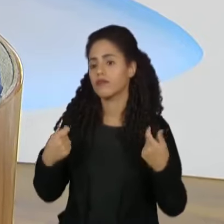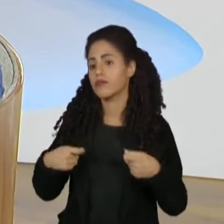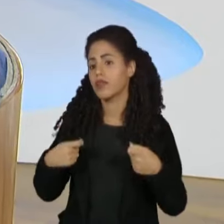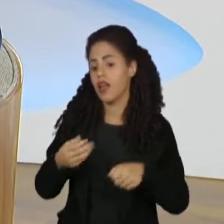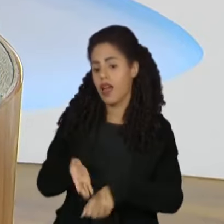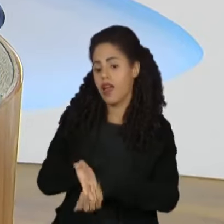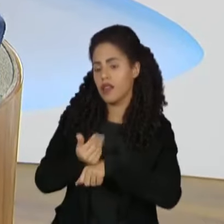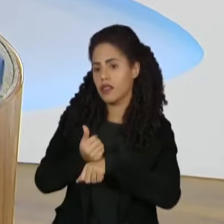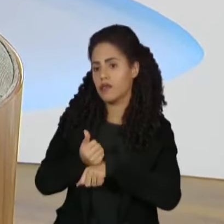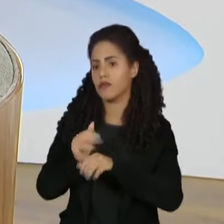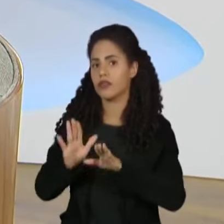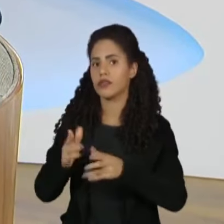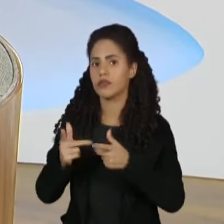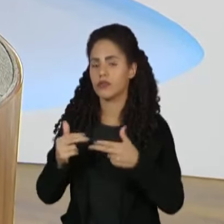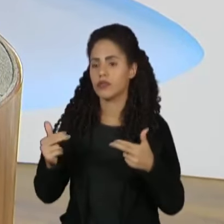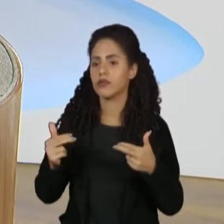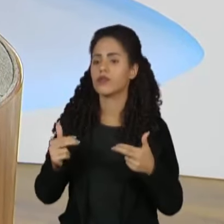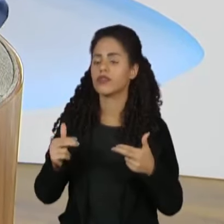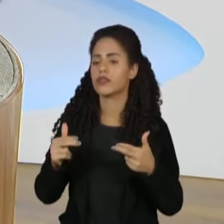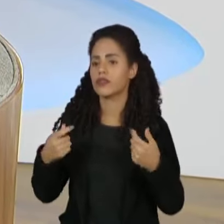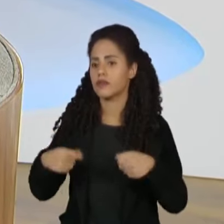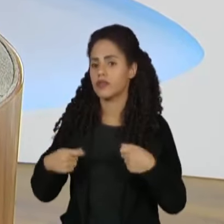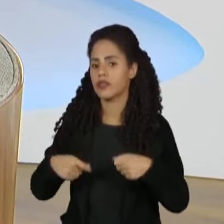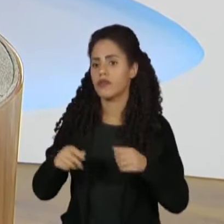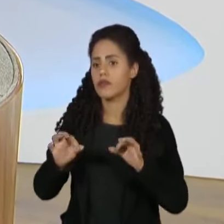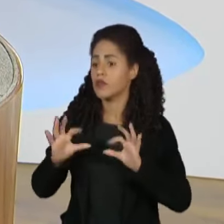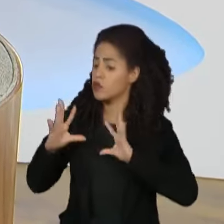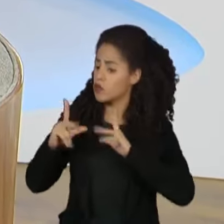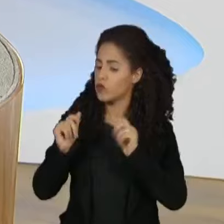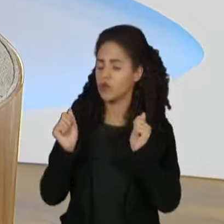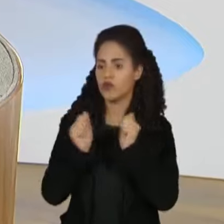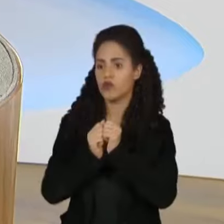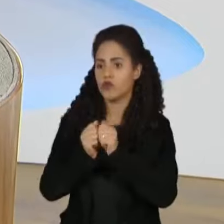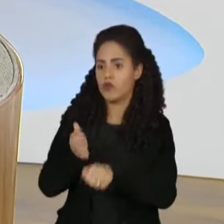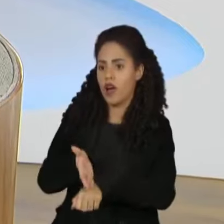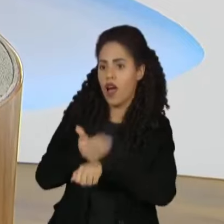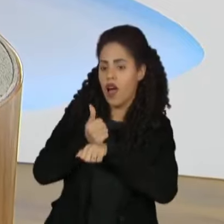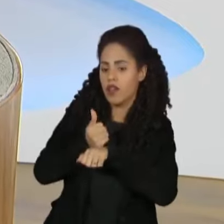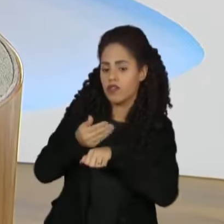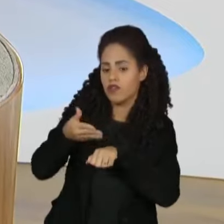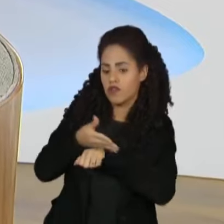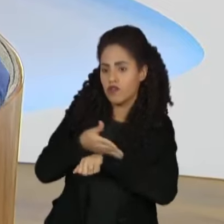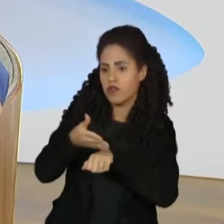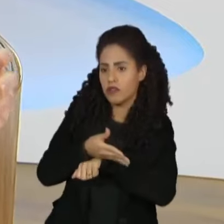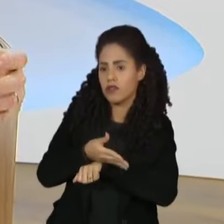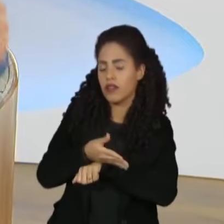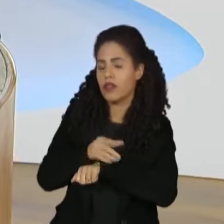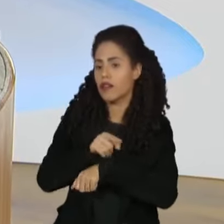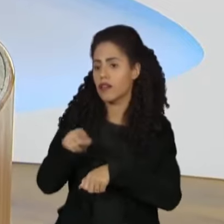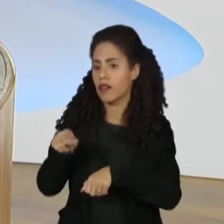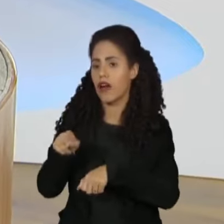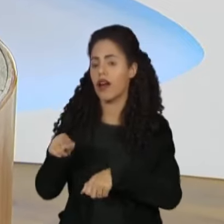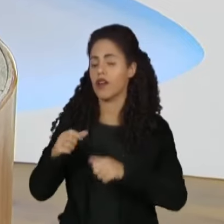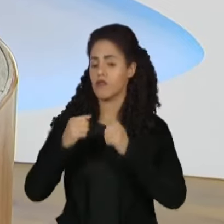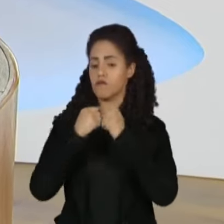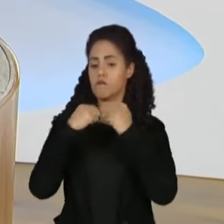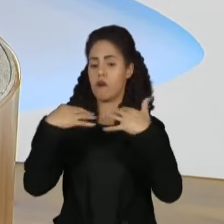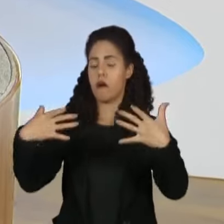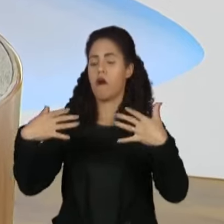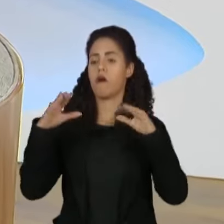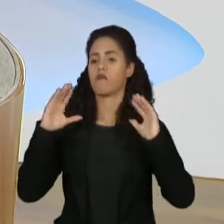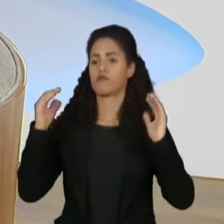antes de entrar. Não era uma espécie de ritual. Todos juntos, antes de entrar, para encarar um estádio daquele. Era